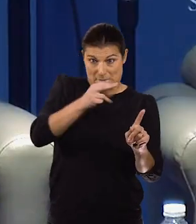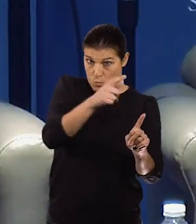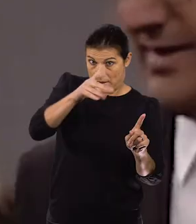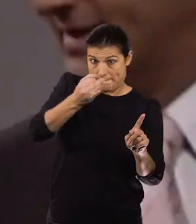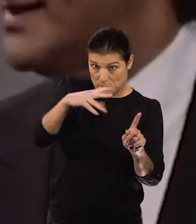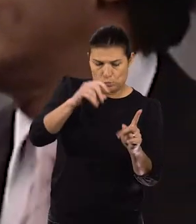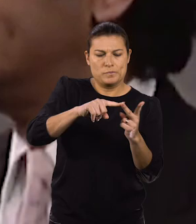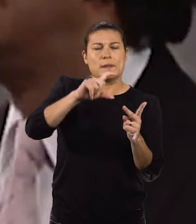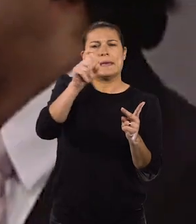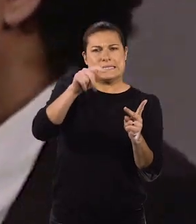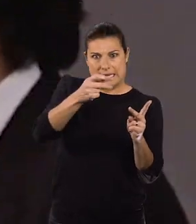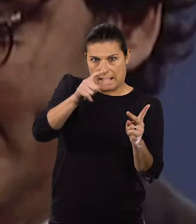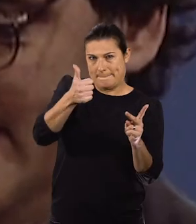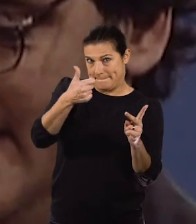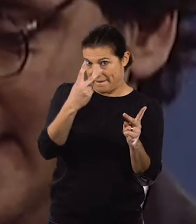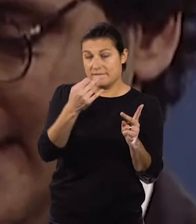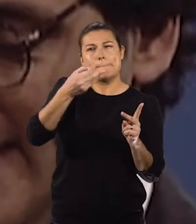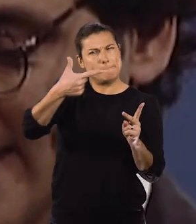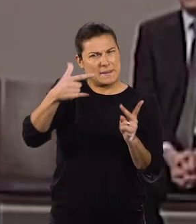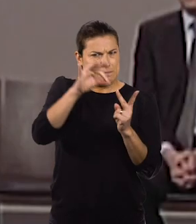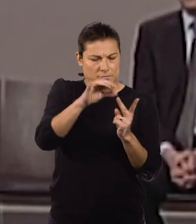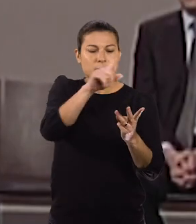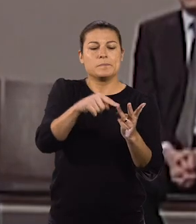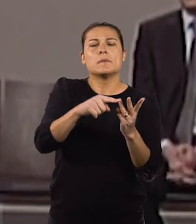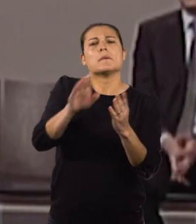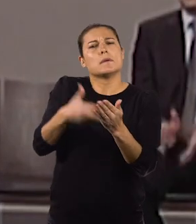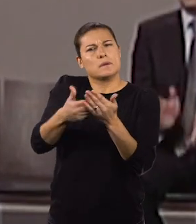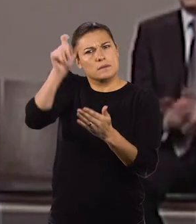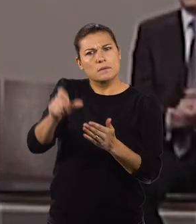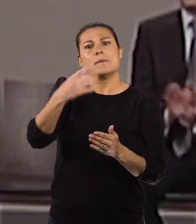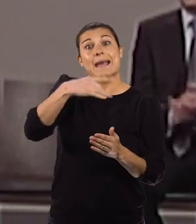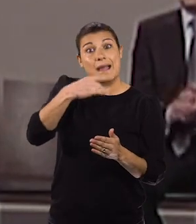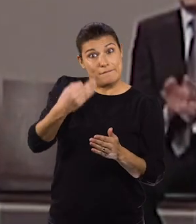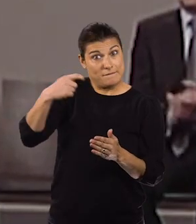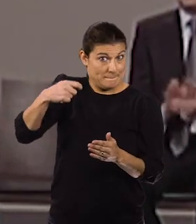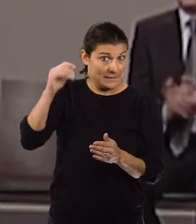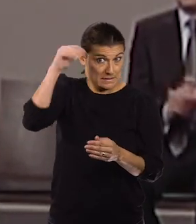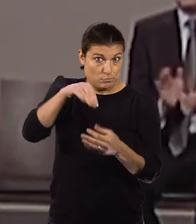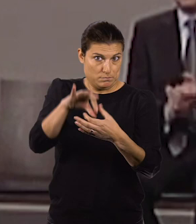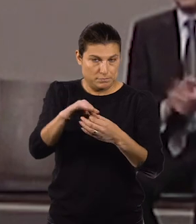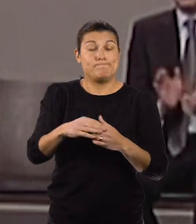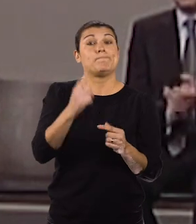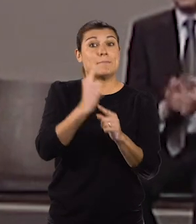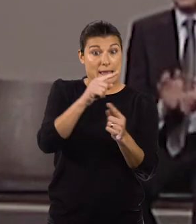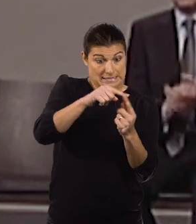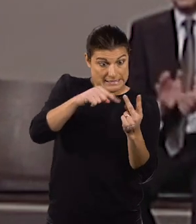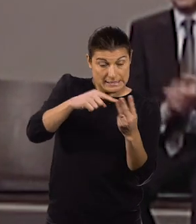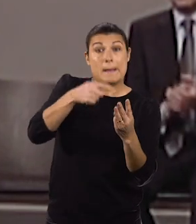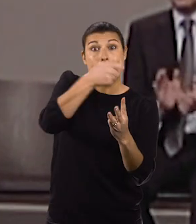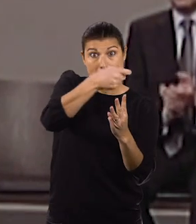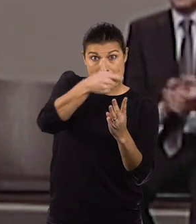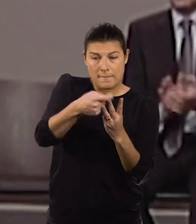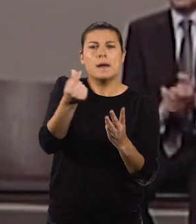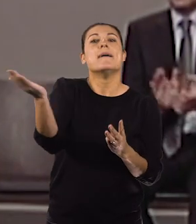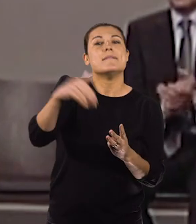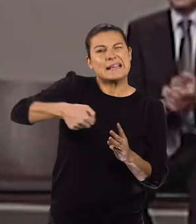Zenao Bava, da PT, ou a candidatura presidencial de Aníbal Cavaco Silva. Esses pagamentos vinham do